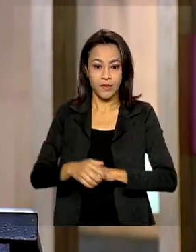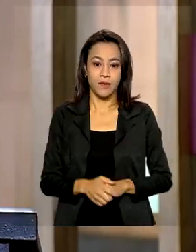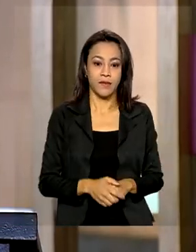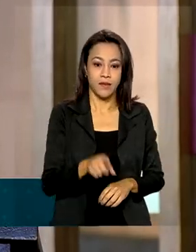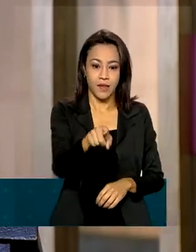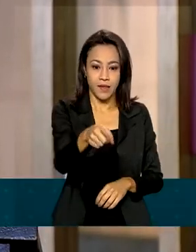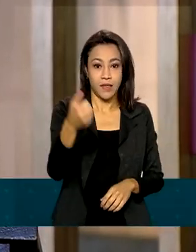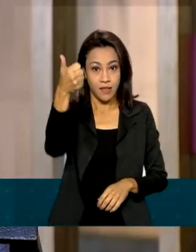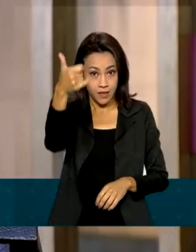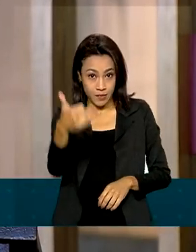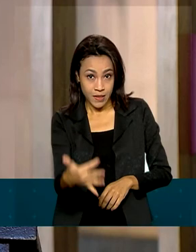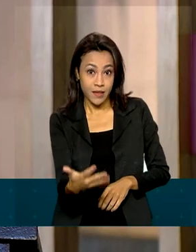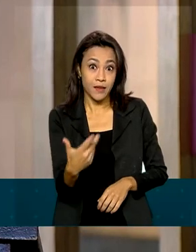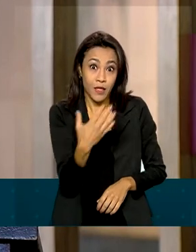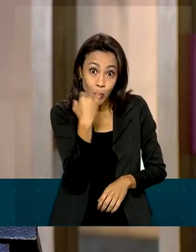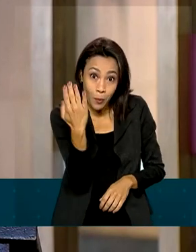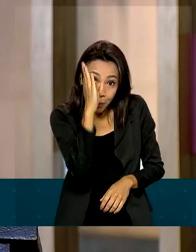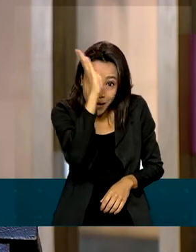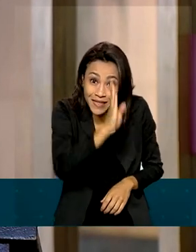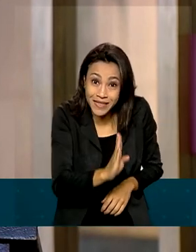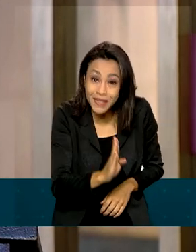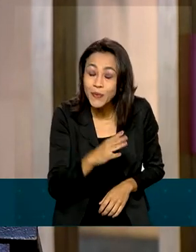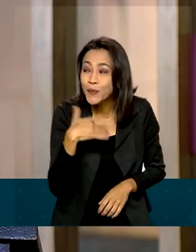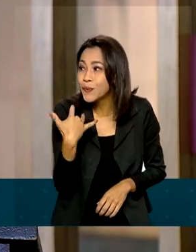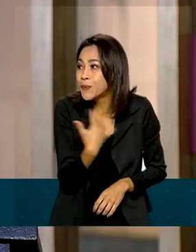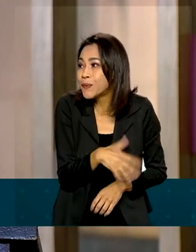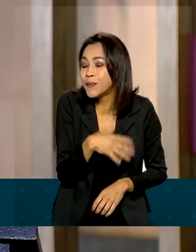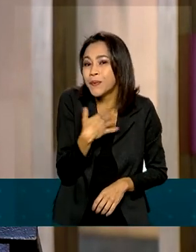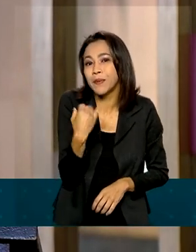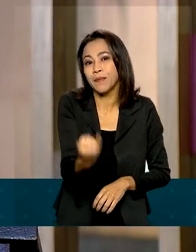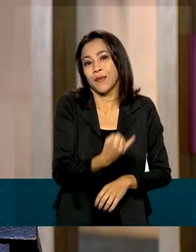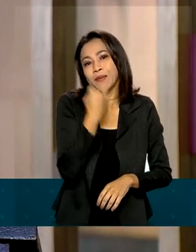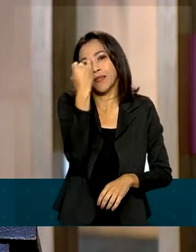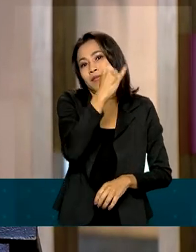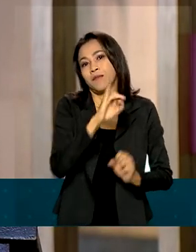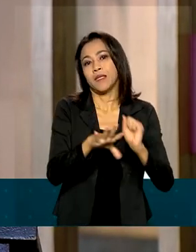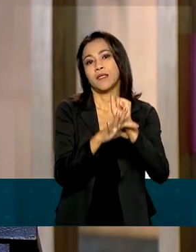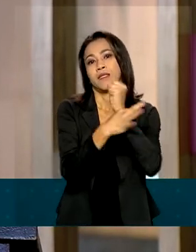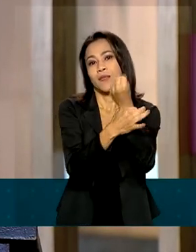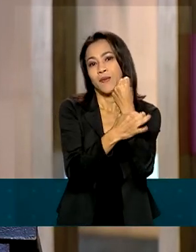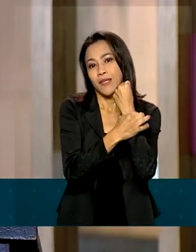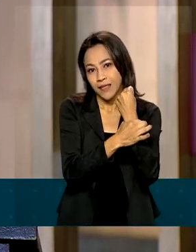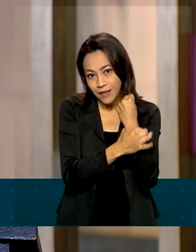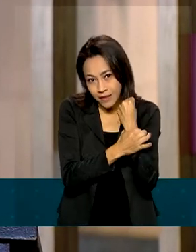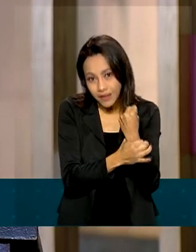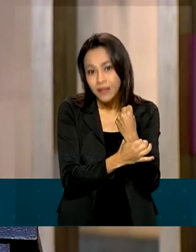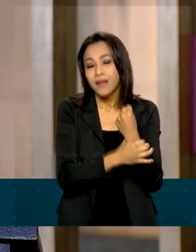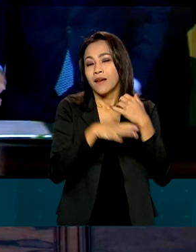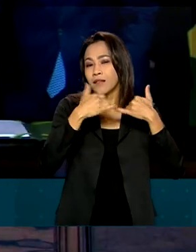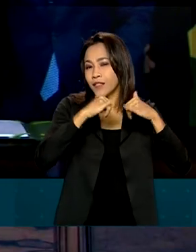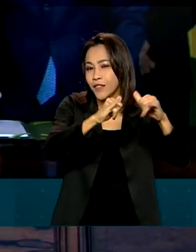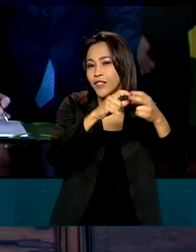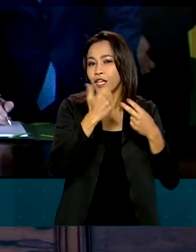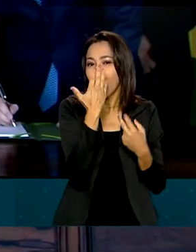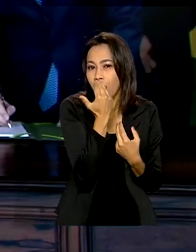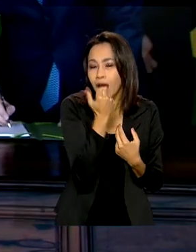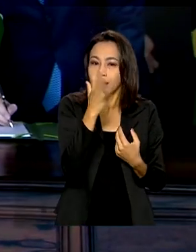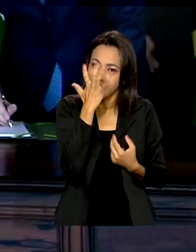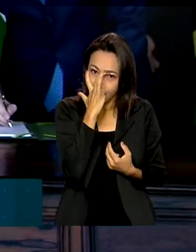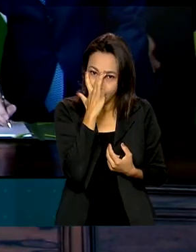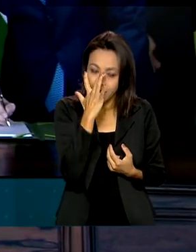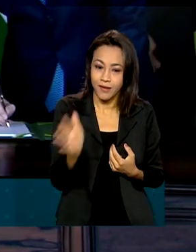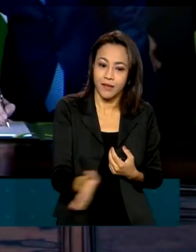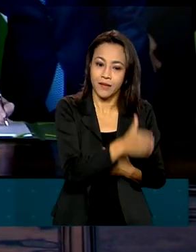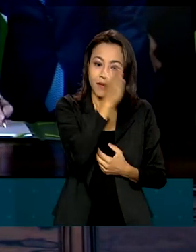quão importante o Brasil é para a segurança da energia na Índia, para a segurança alimentar. Também foram